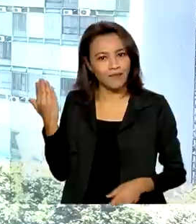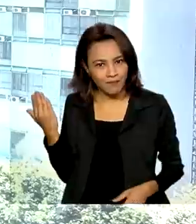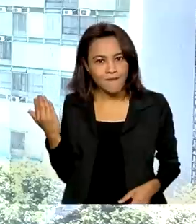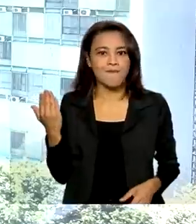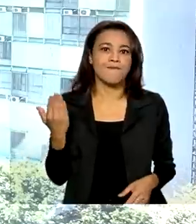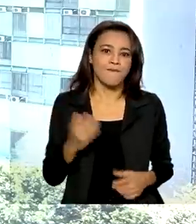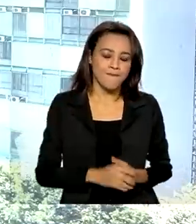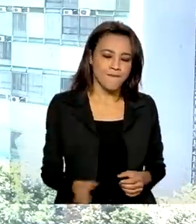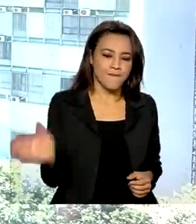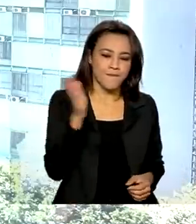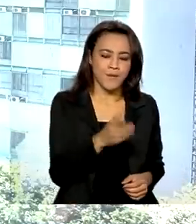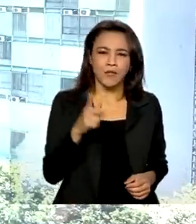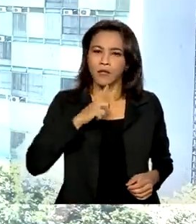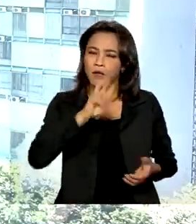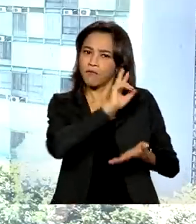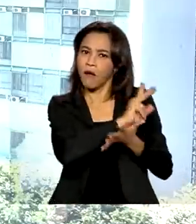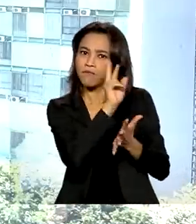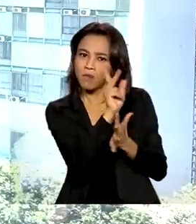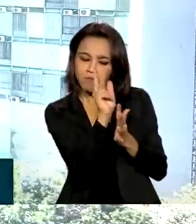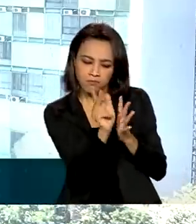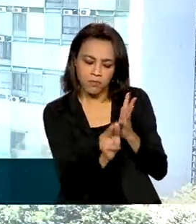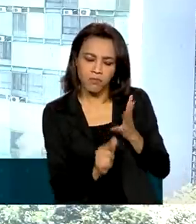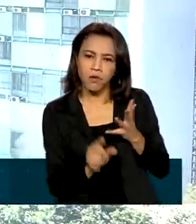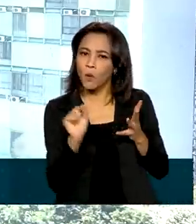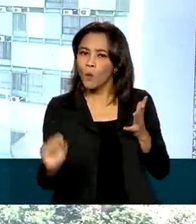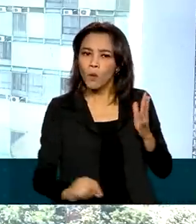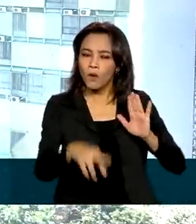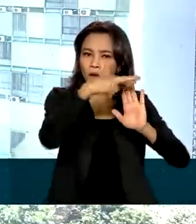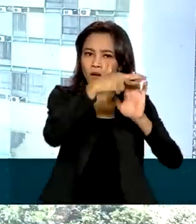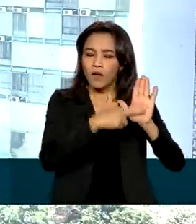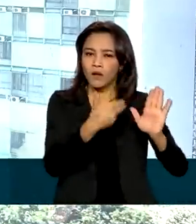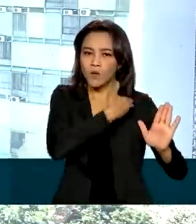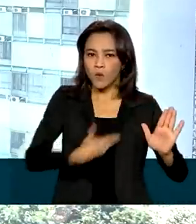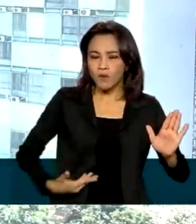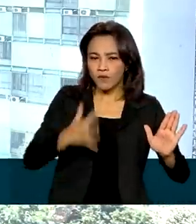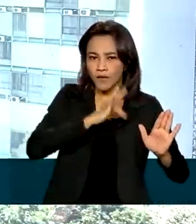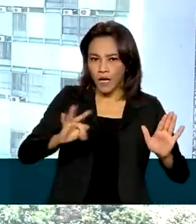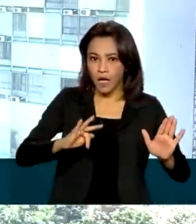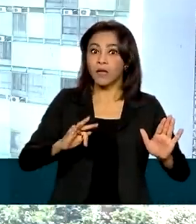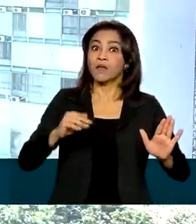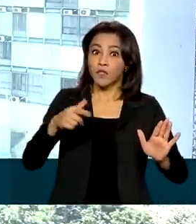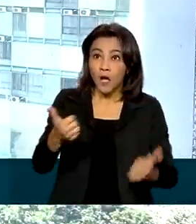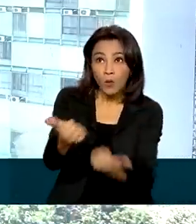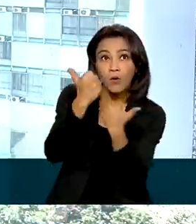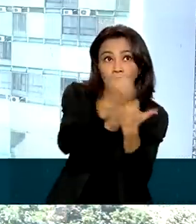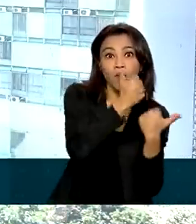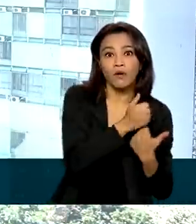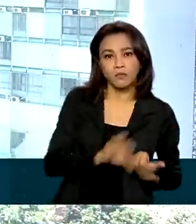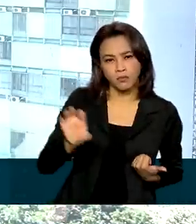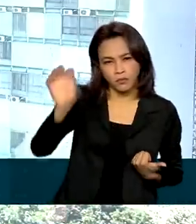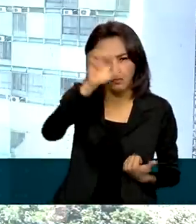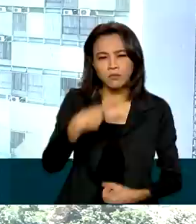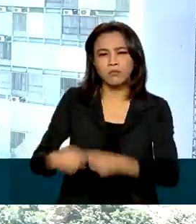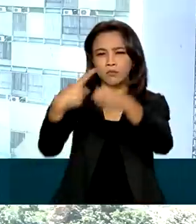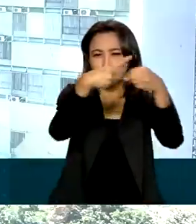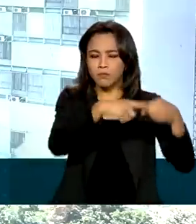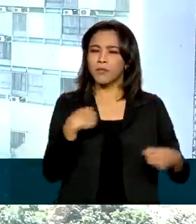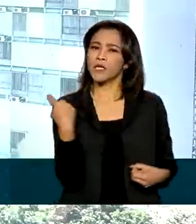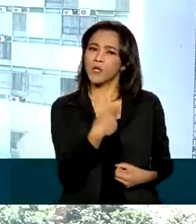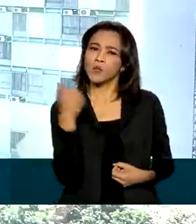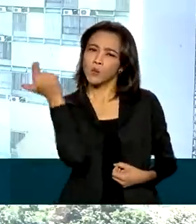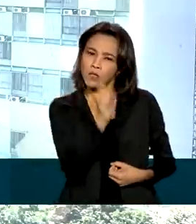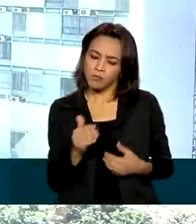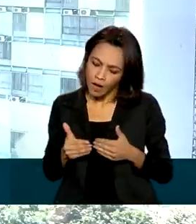Um conjunto de medidas que o governo federal tem trabalhado, junto com estados e municípios, para a gente chegar aí e avançar nessa agenda de